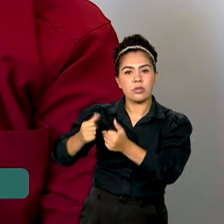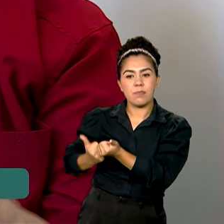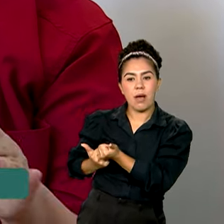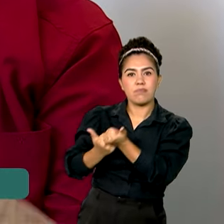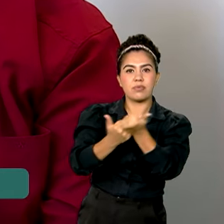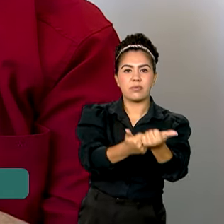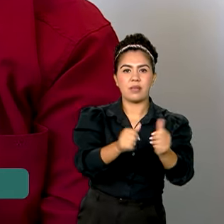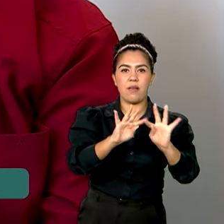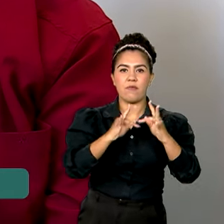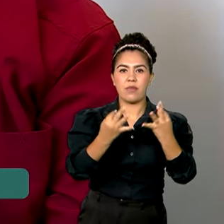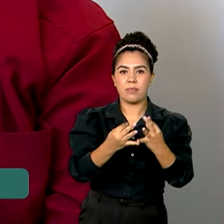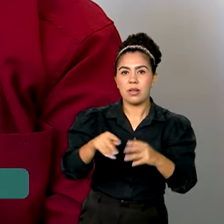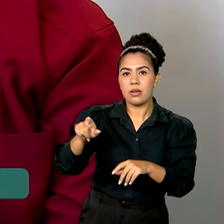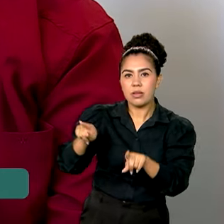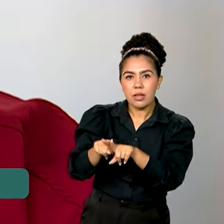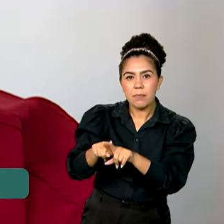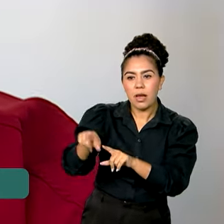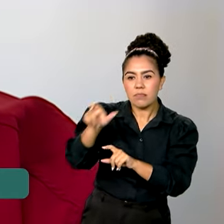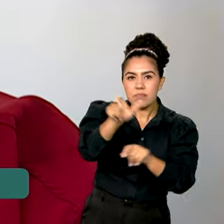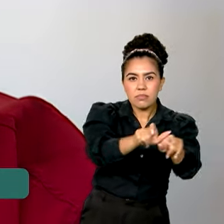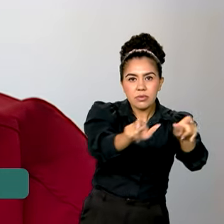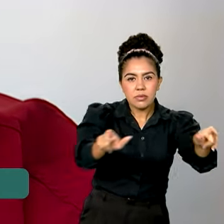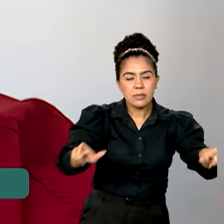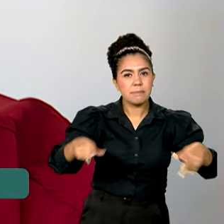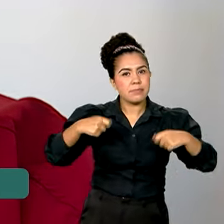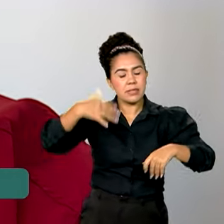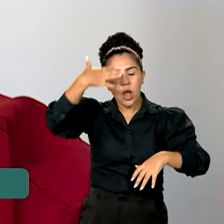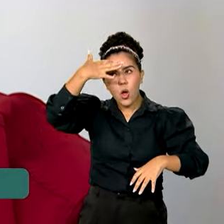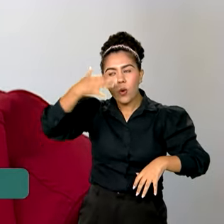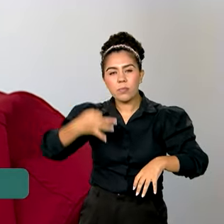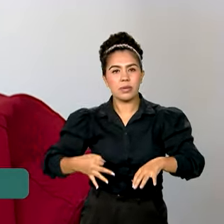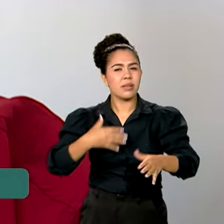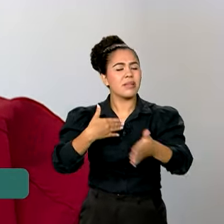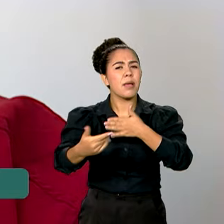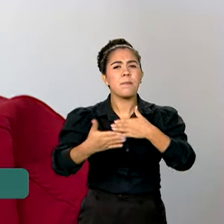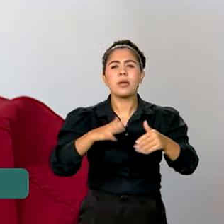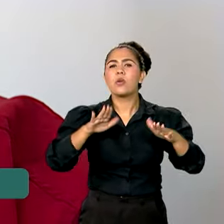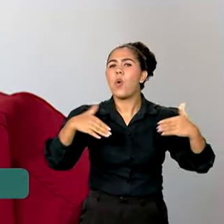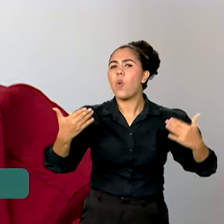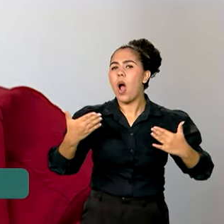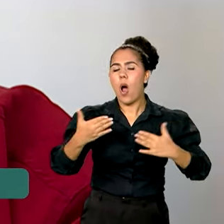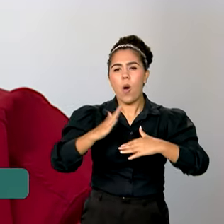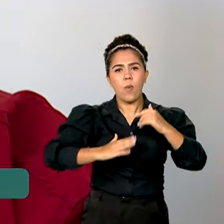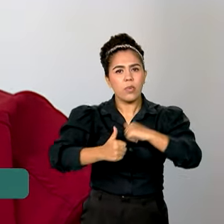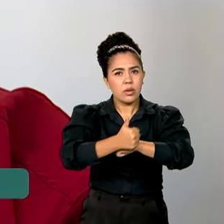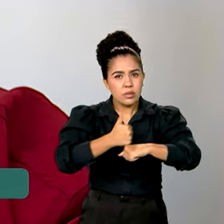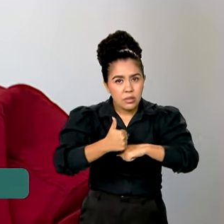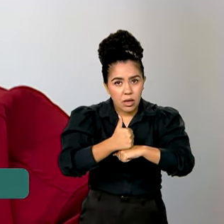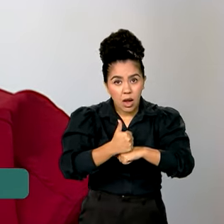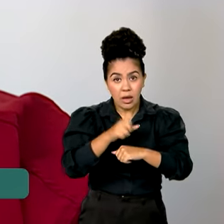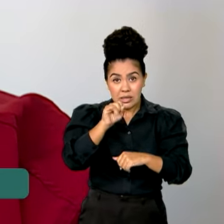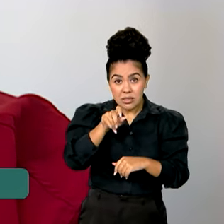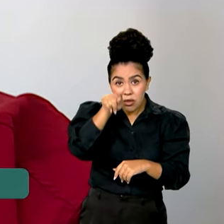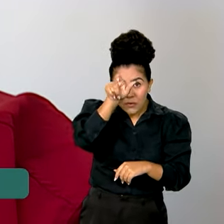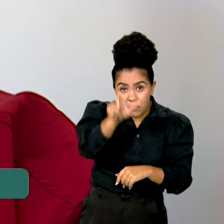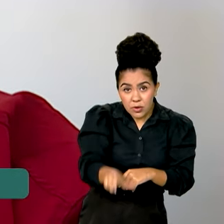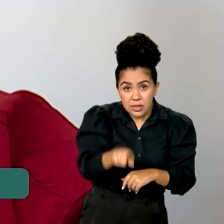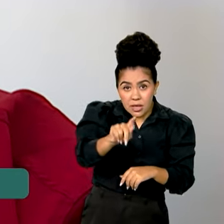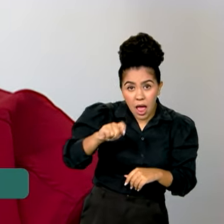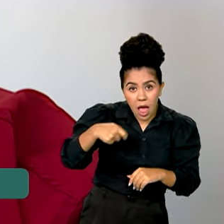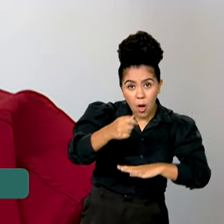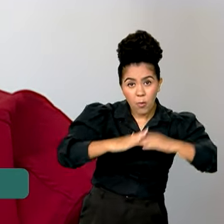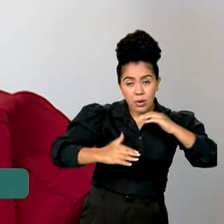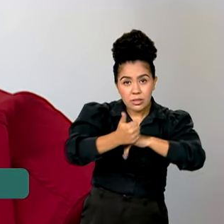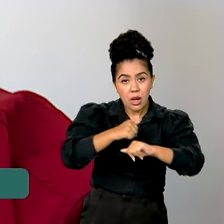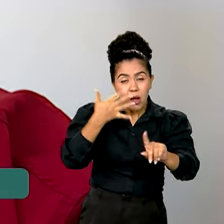médico de família, ele tem que compreender primeiro isso. Seja lá qual for o profissional, se você é o recurso de alguém, de 4 mil e poucas pessoas,